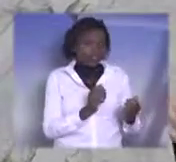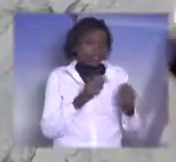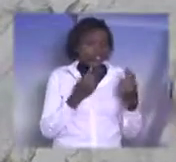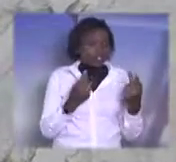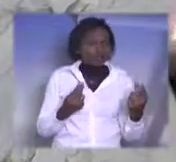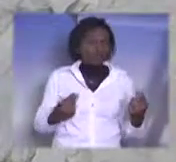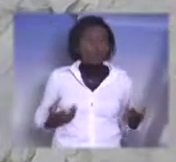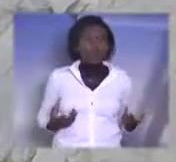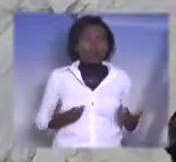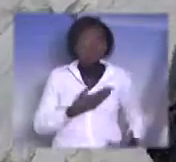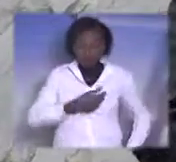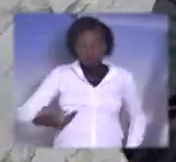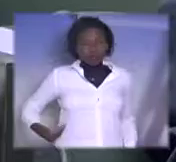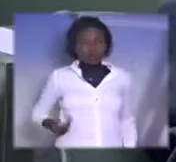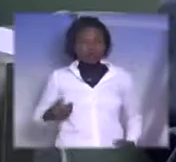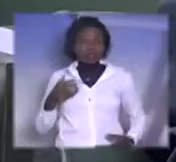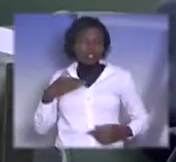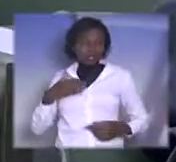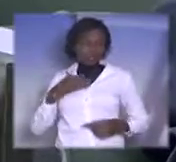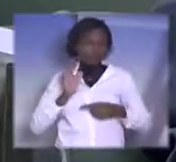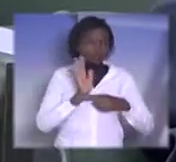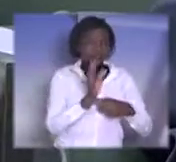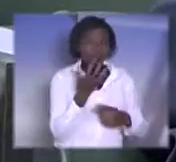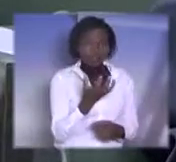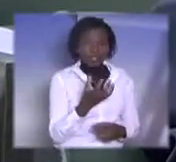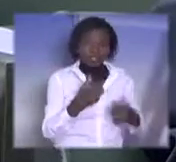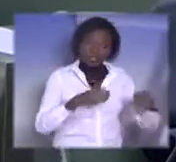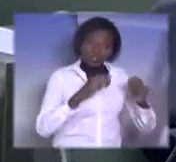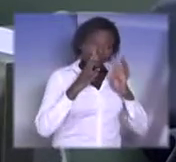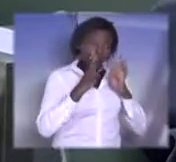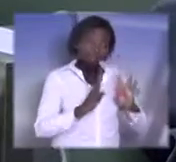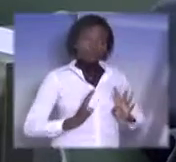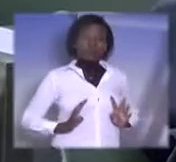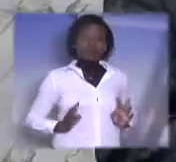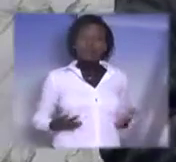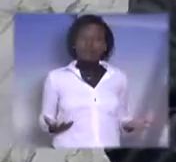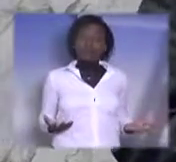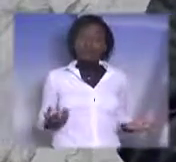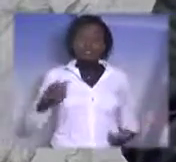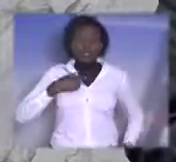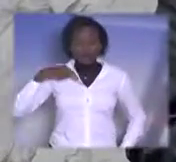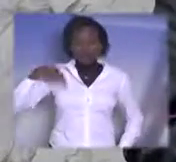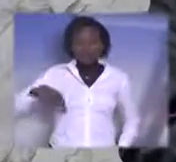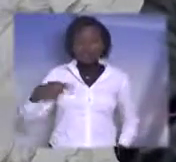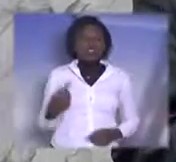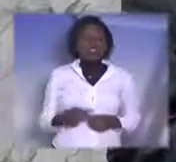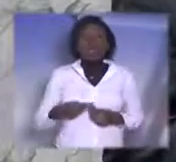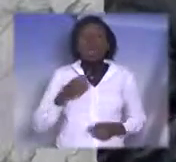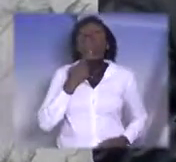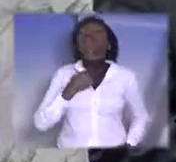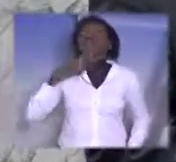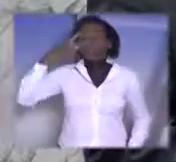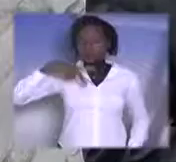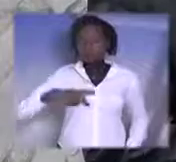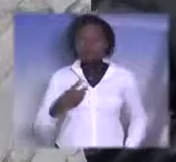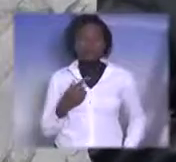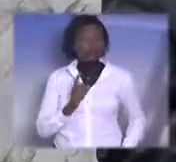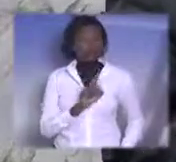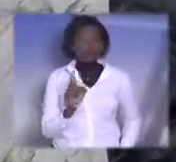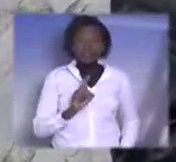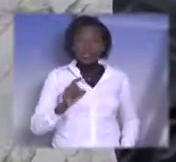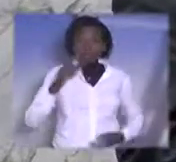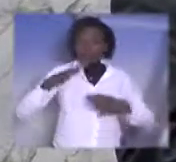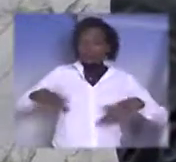ele quer atender os nossos pedidos. Porque se nós estamos aqui, eu não estou aqui porque eu quero. Eu estou aqui porque eu fui eleito pelo povo de São Paulo